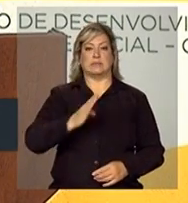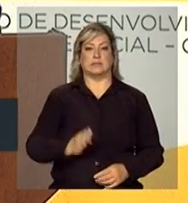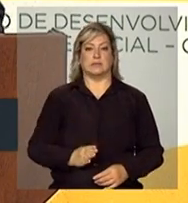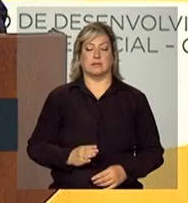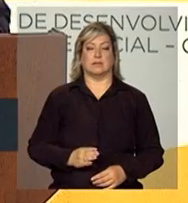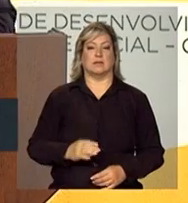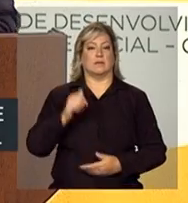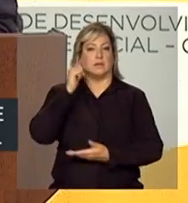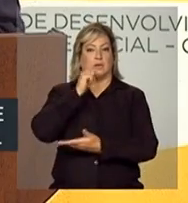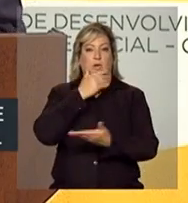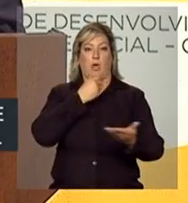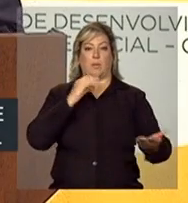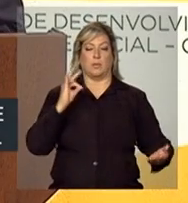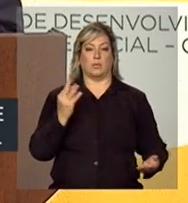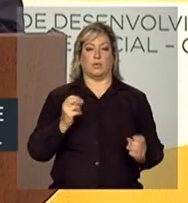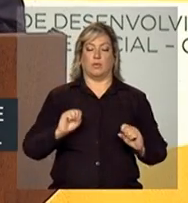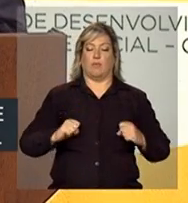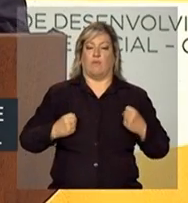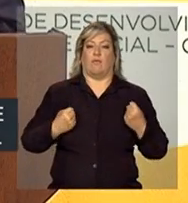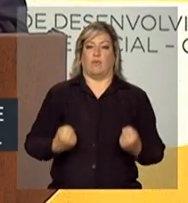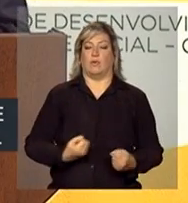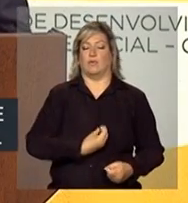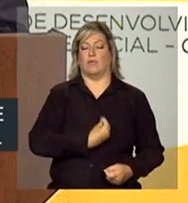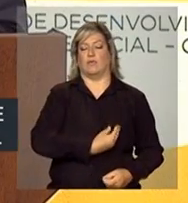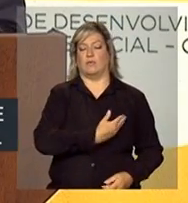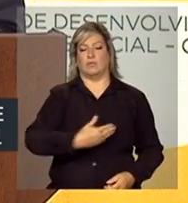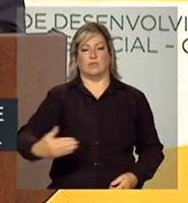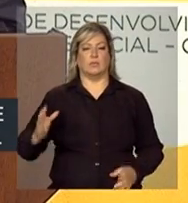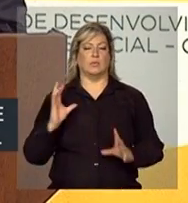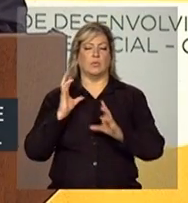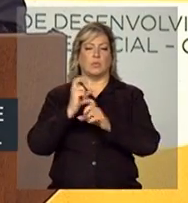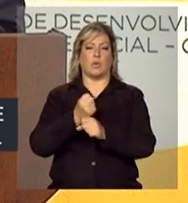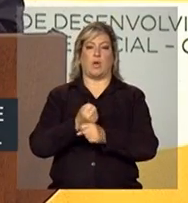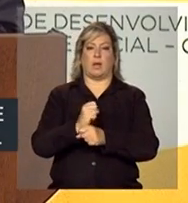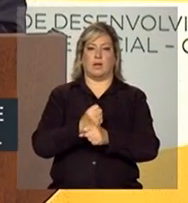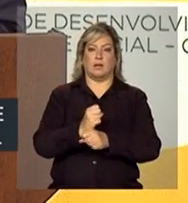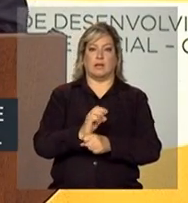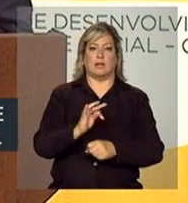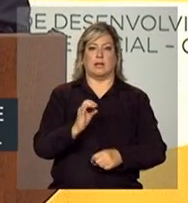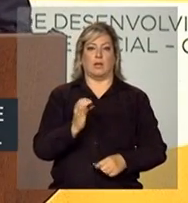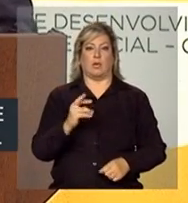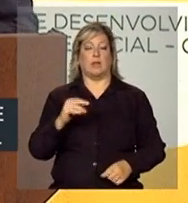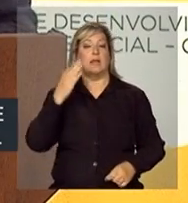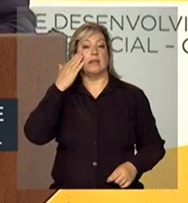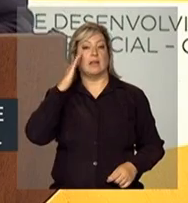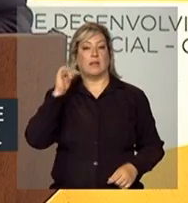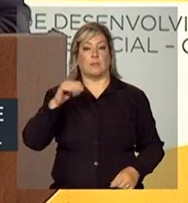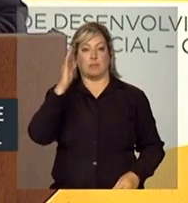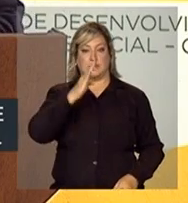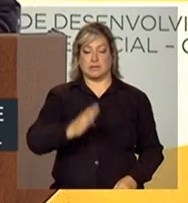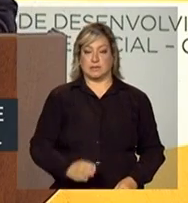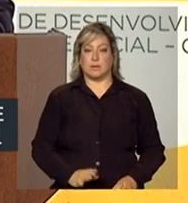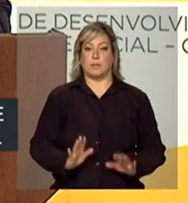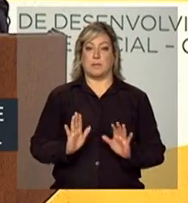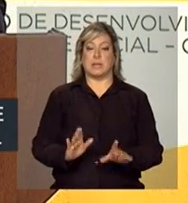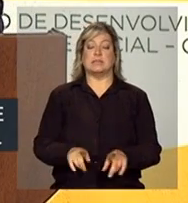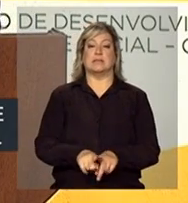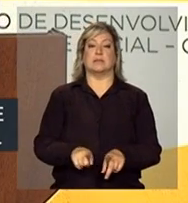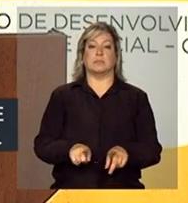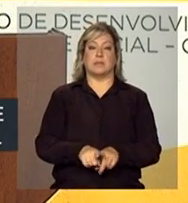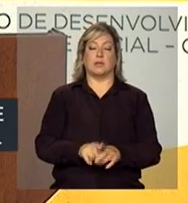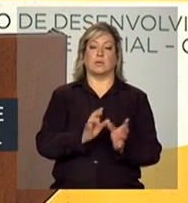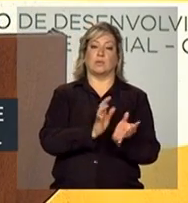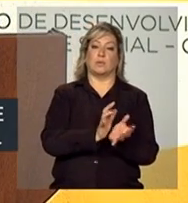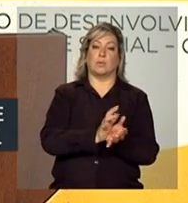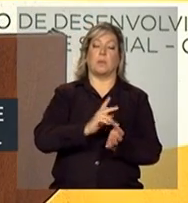ao longo da vida, se dedicaram a estudar a teoria e a entender o Brasil, mas também no